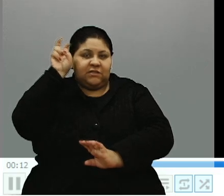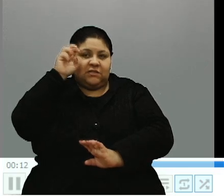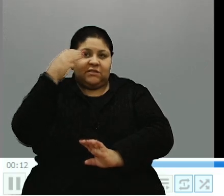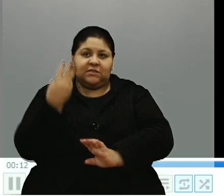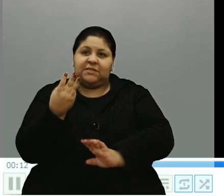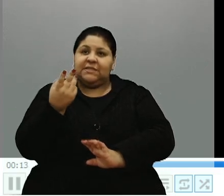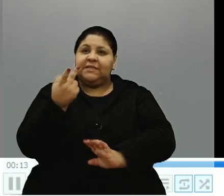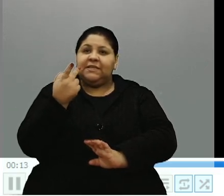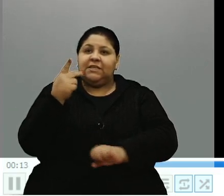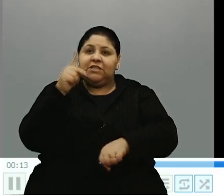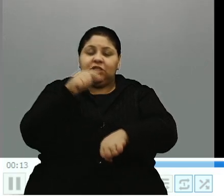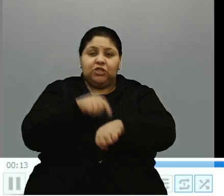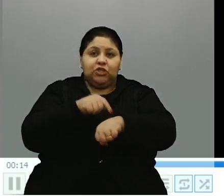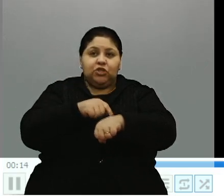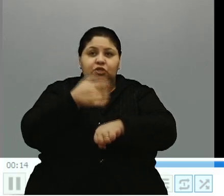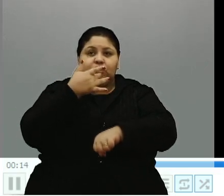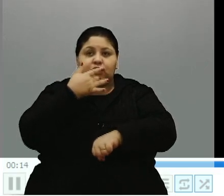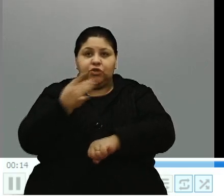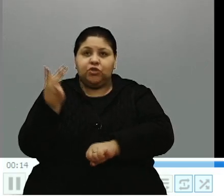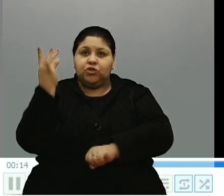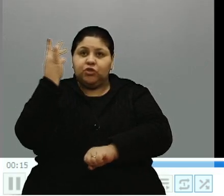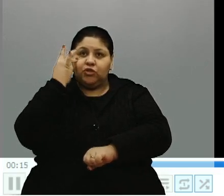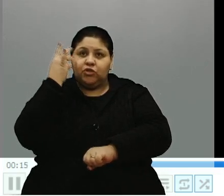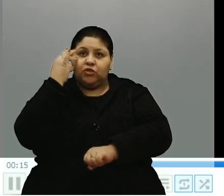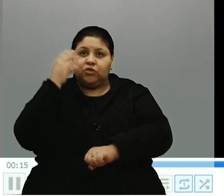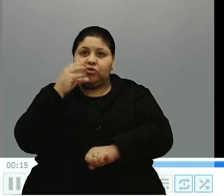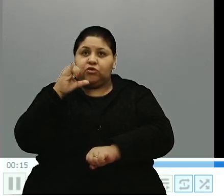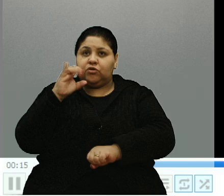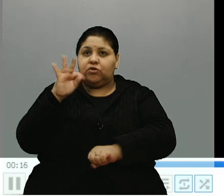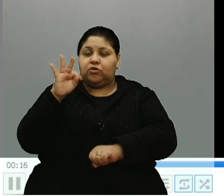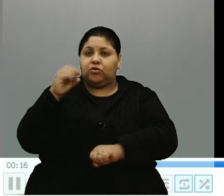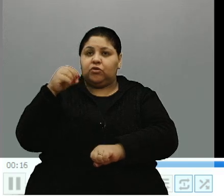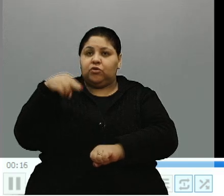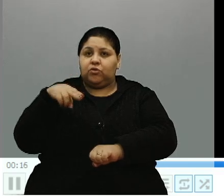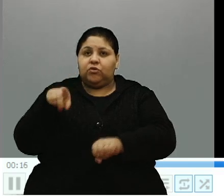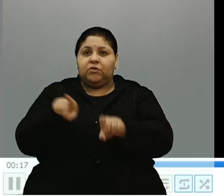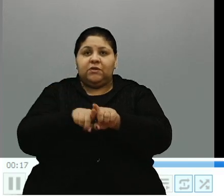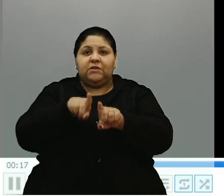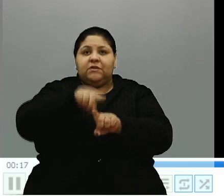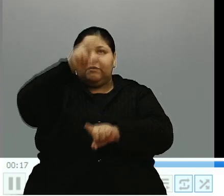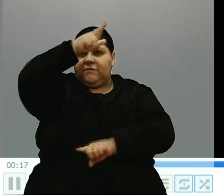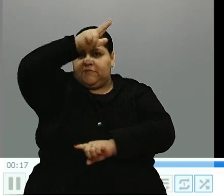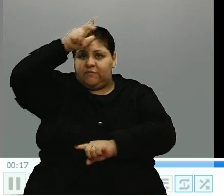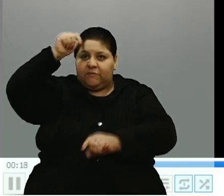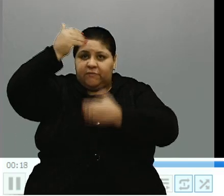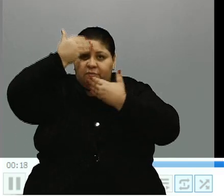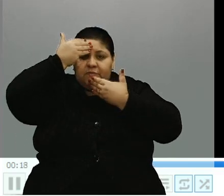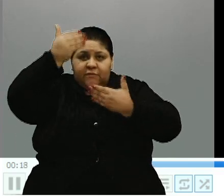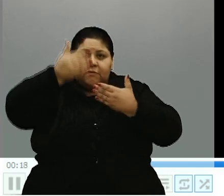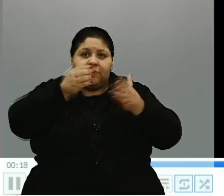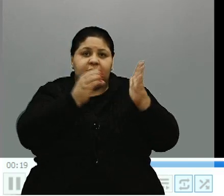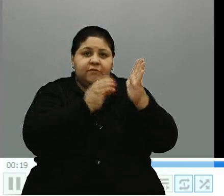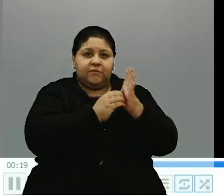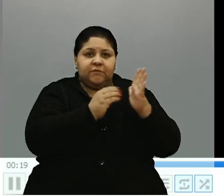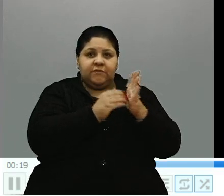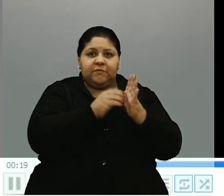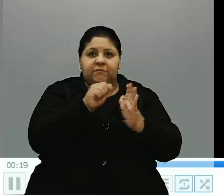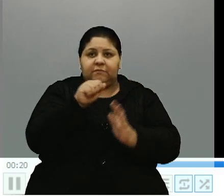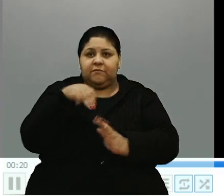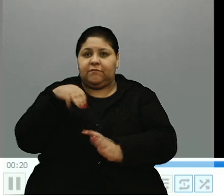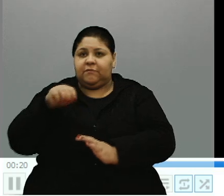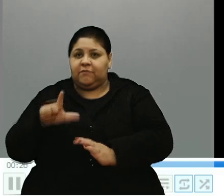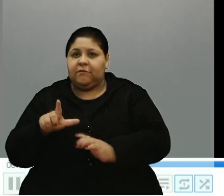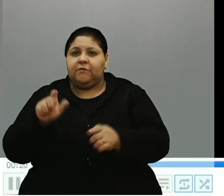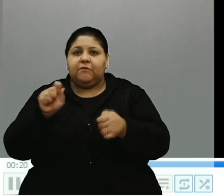tarde, com a presença do Citom, secretário, também do prefeito. Agradecer aos servidores da Esmel, que